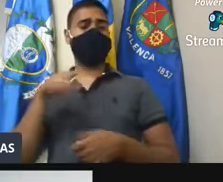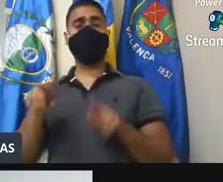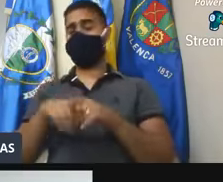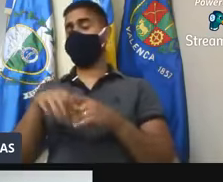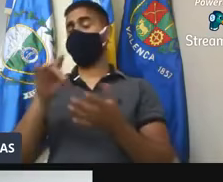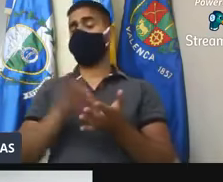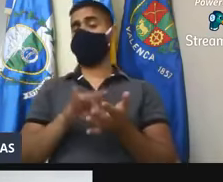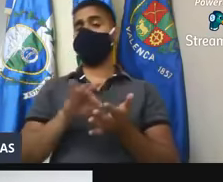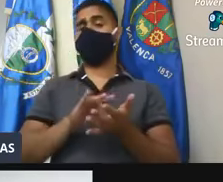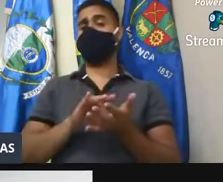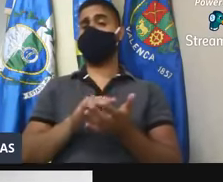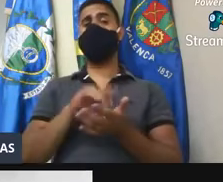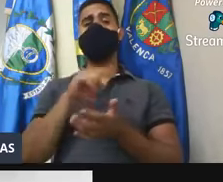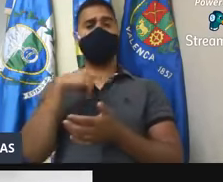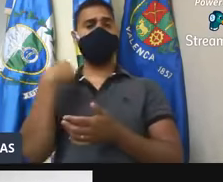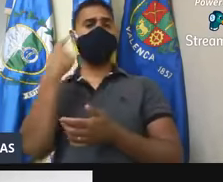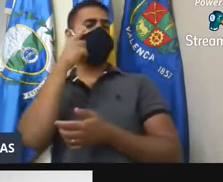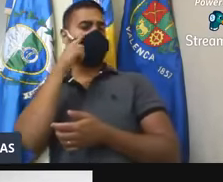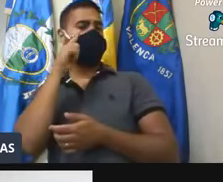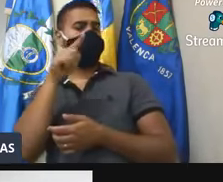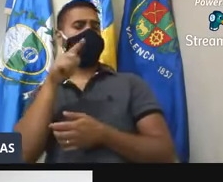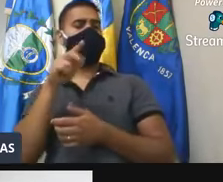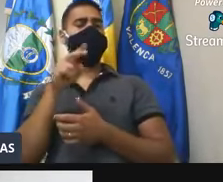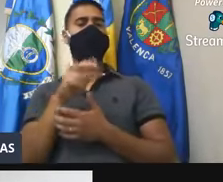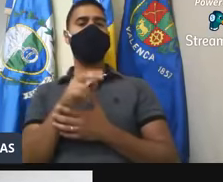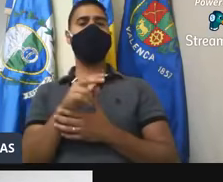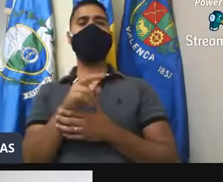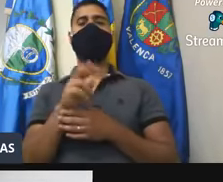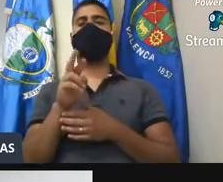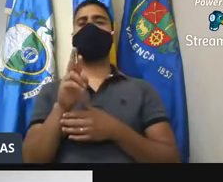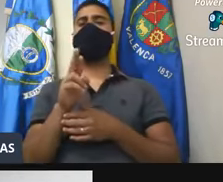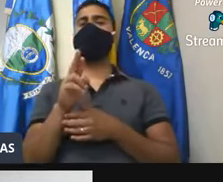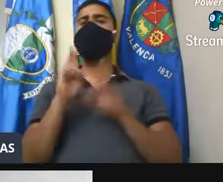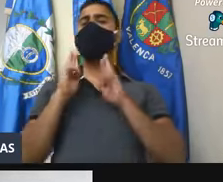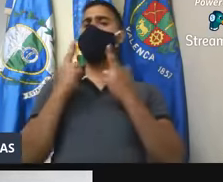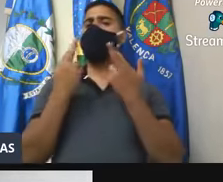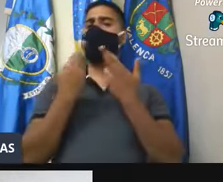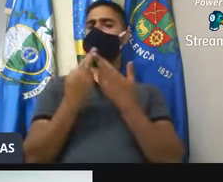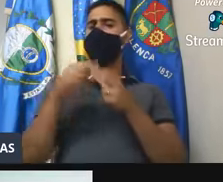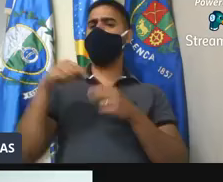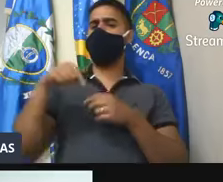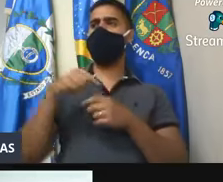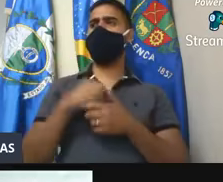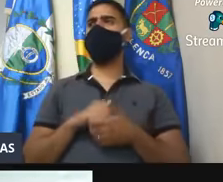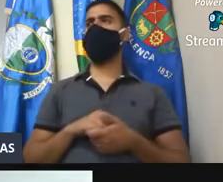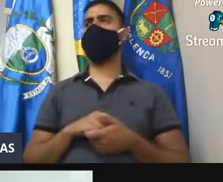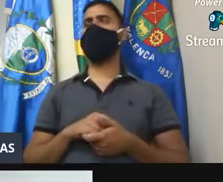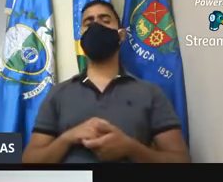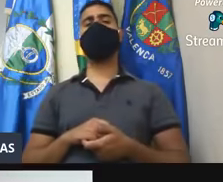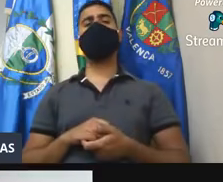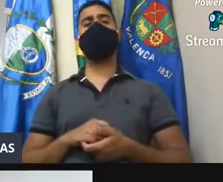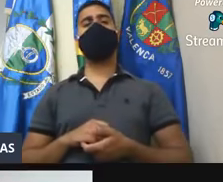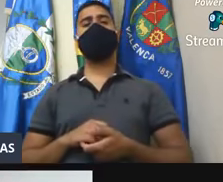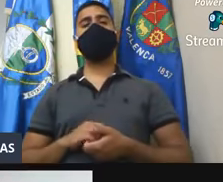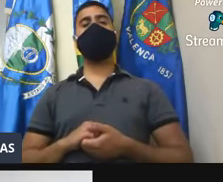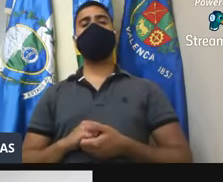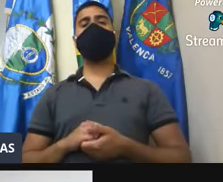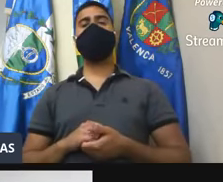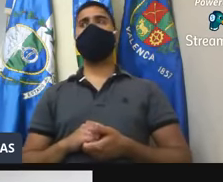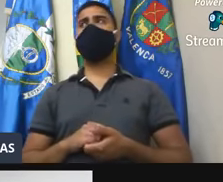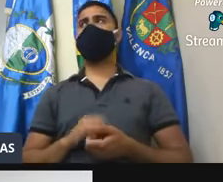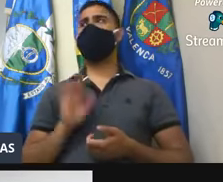e todos que acompanham essa sessão aqui, nesses três anos e meio, conhece bem o